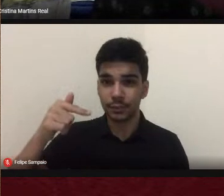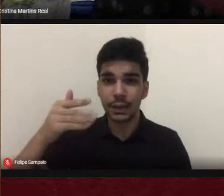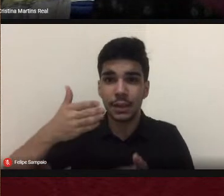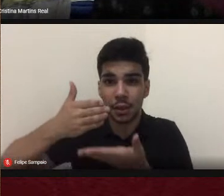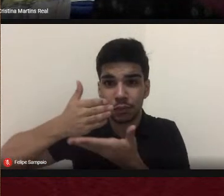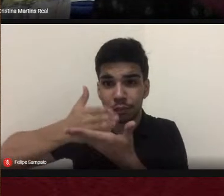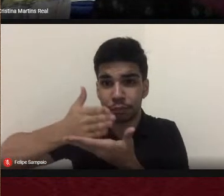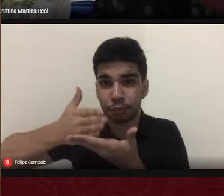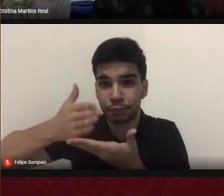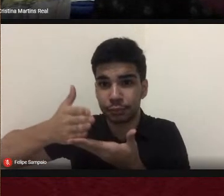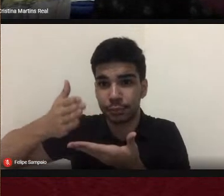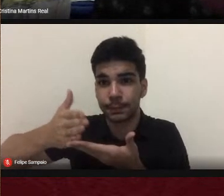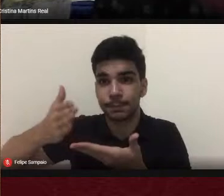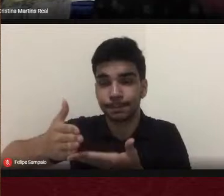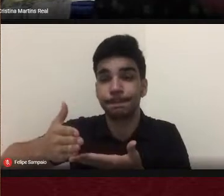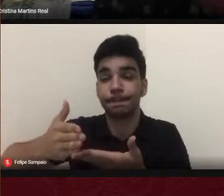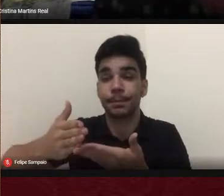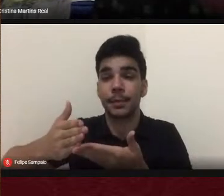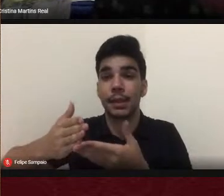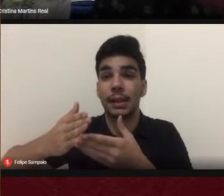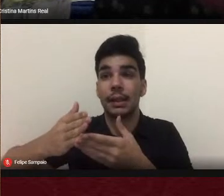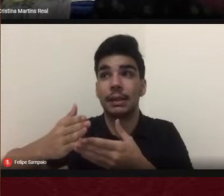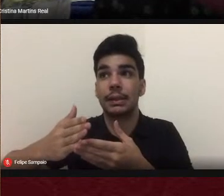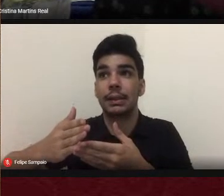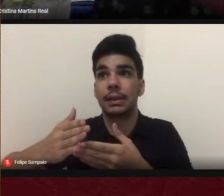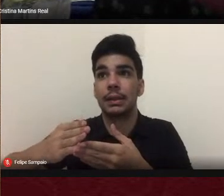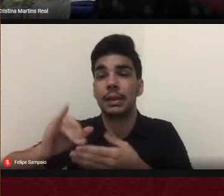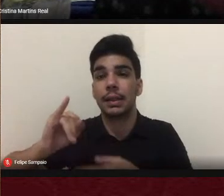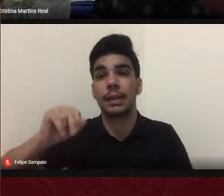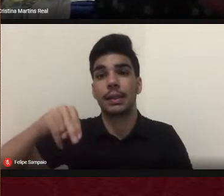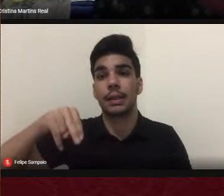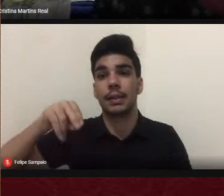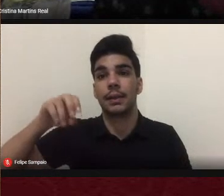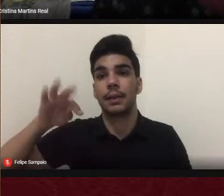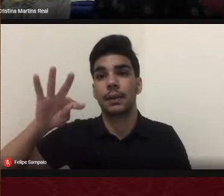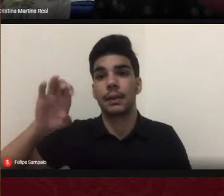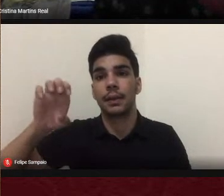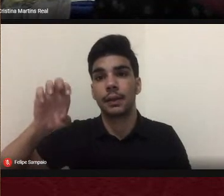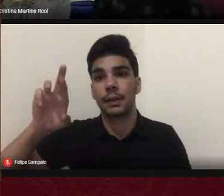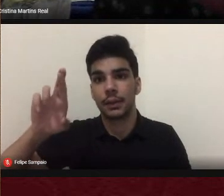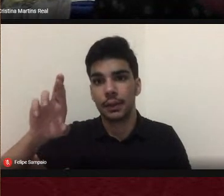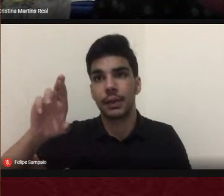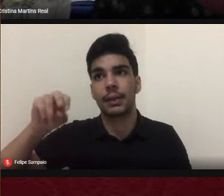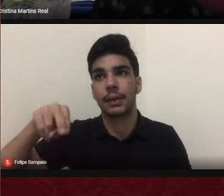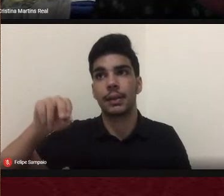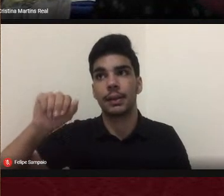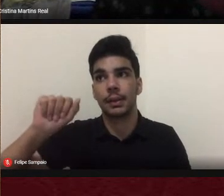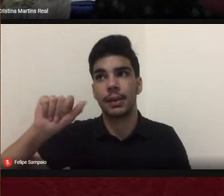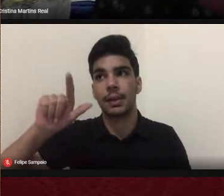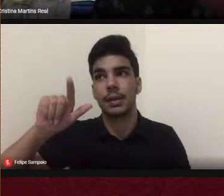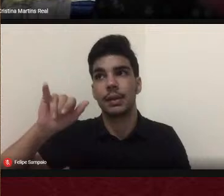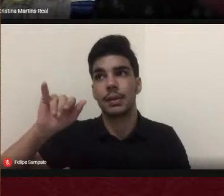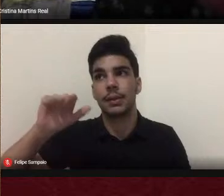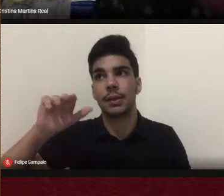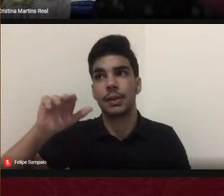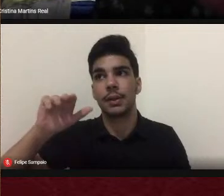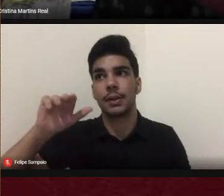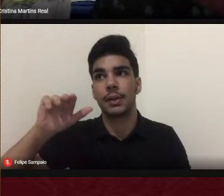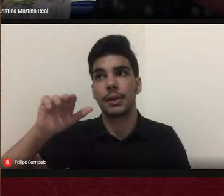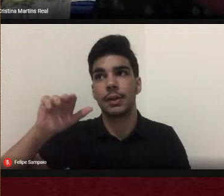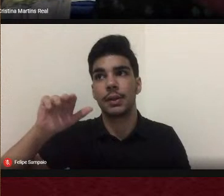internacionalização na UFGD. Ele foi escrito pela mestranda, hoje já mestre, Verônica